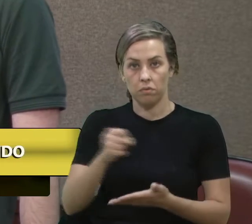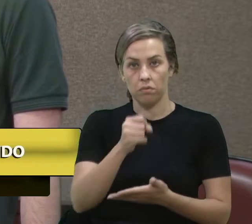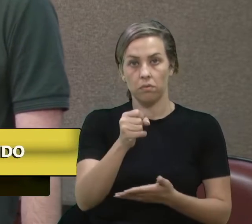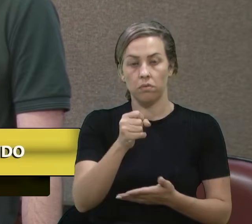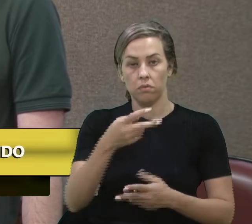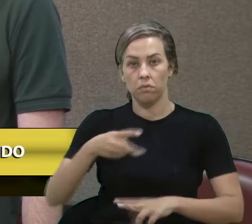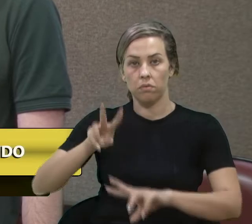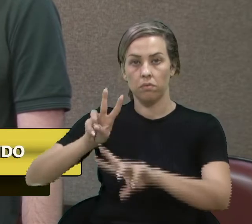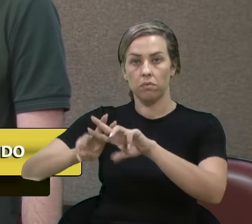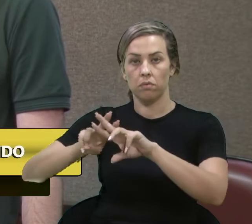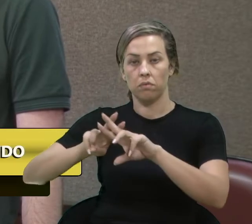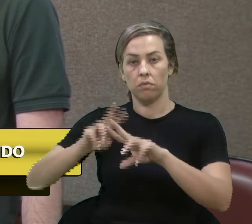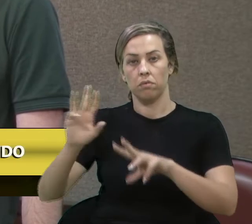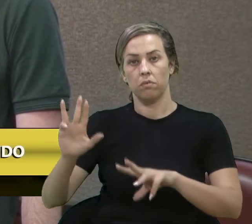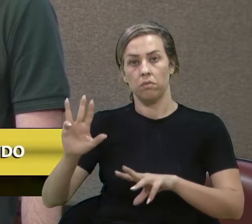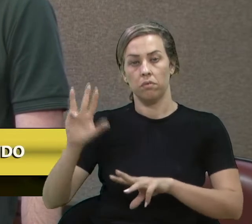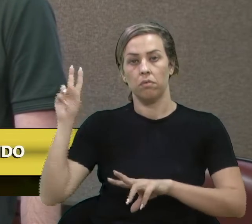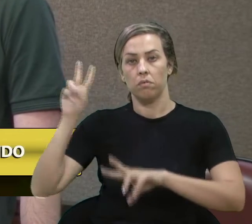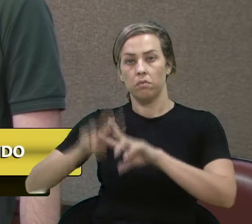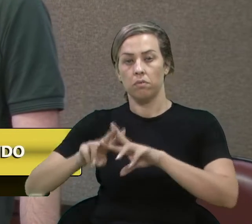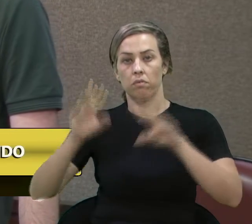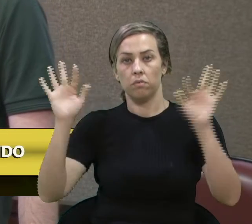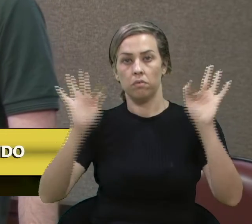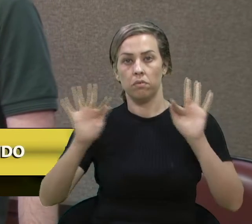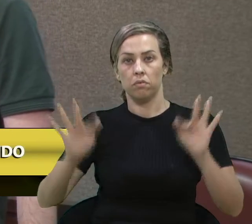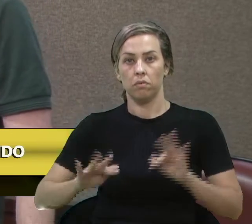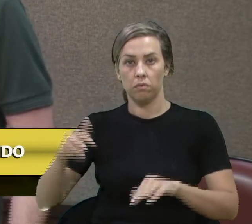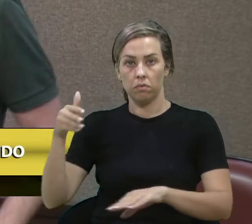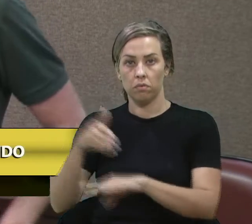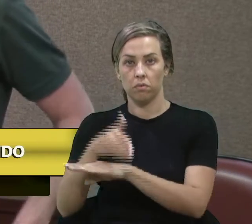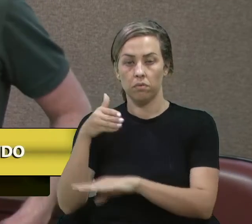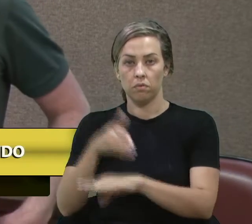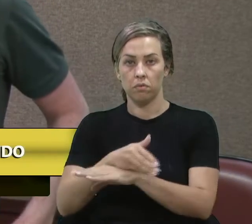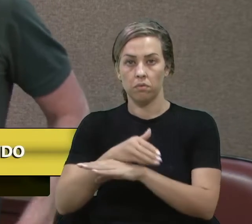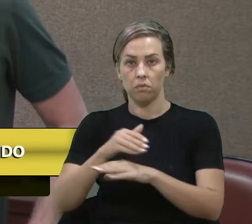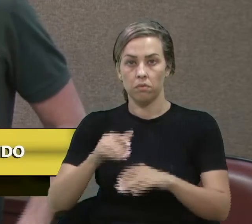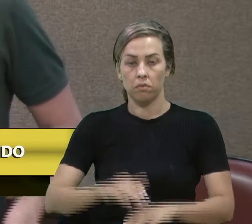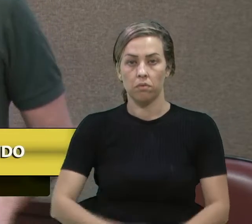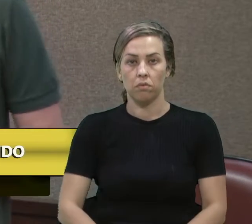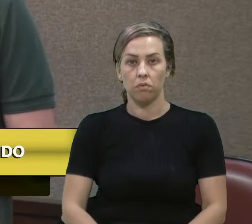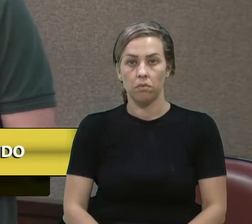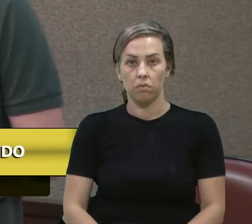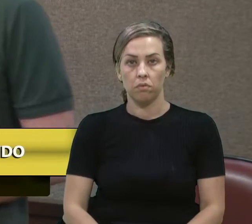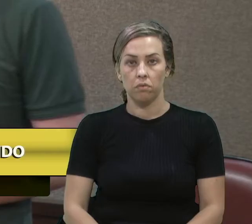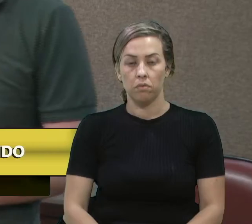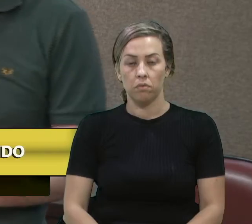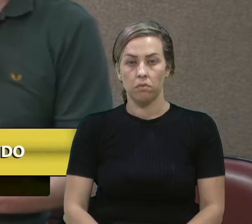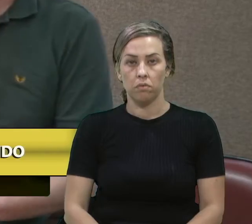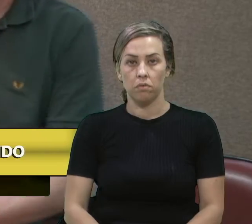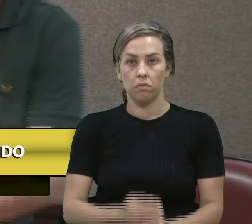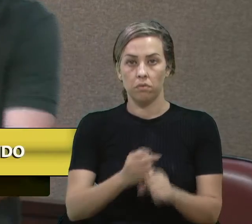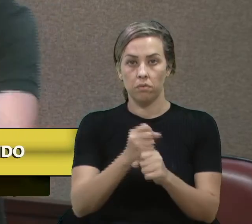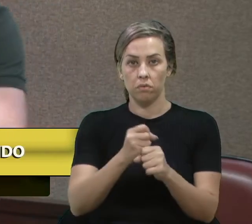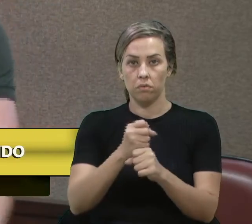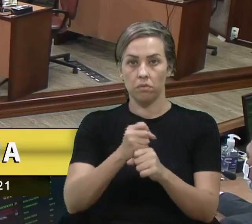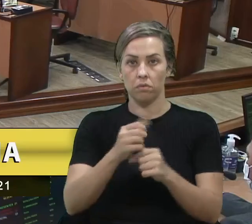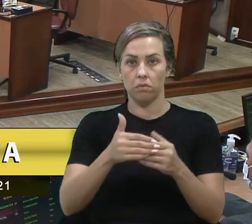bandido do Brasil na cadeia. Então, eu fico feliz de poder participar dessa agremiação nos próximos anos. Obrigado, senhor presidente.